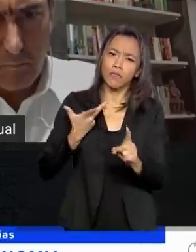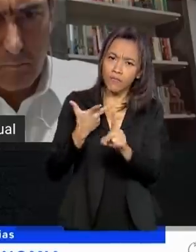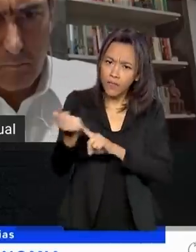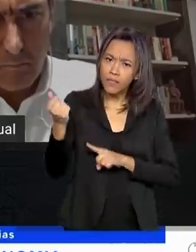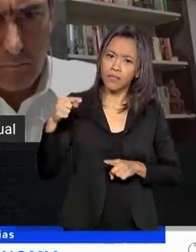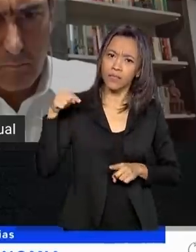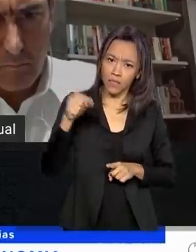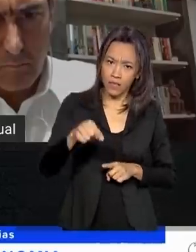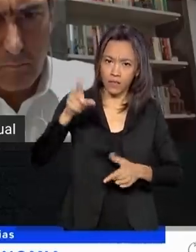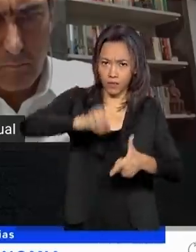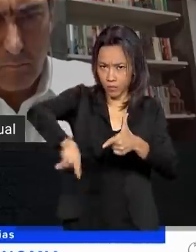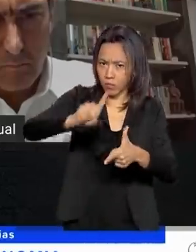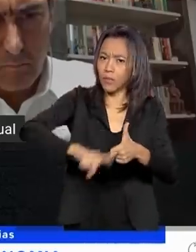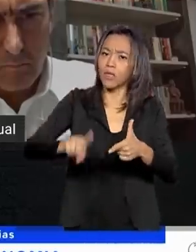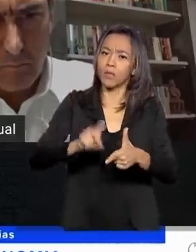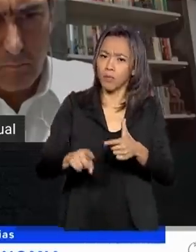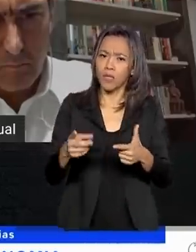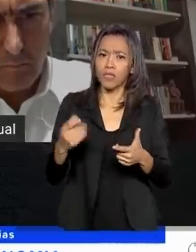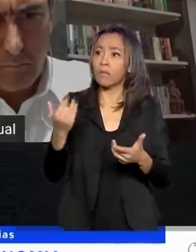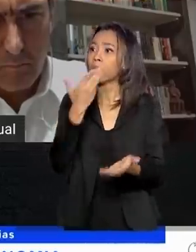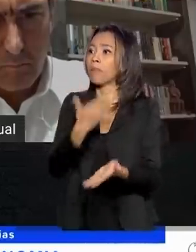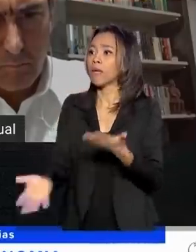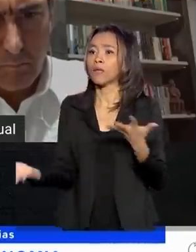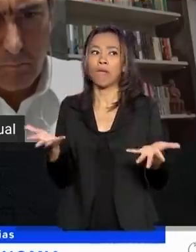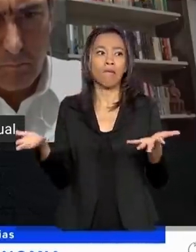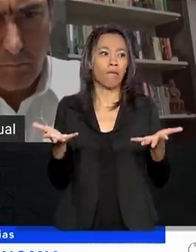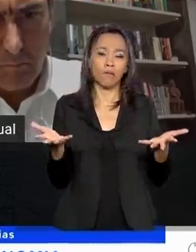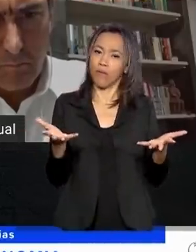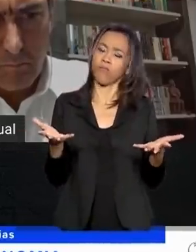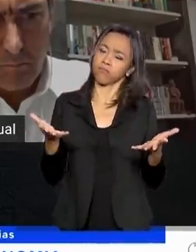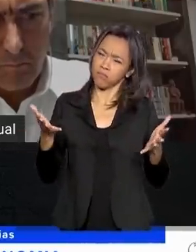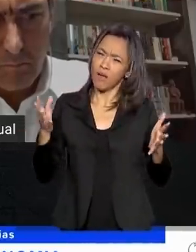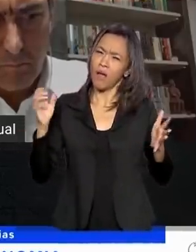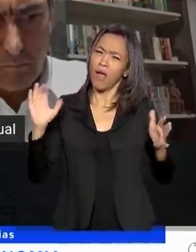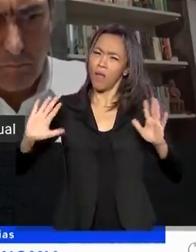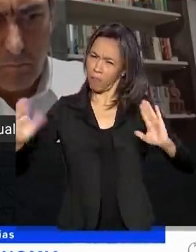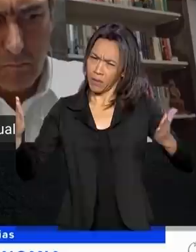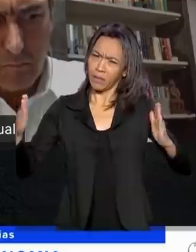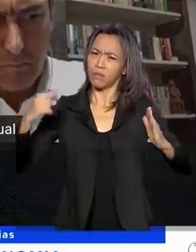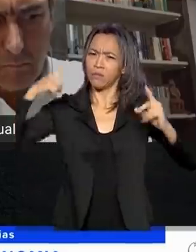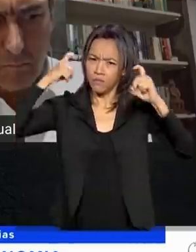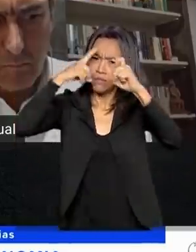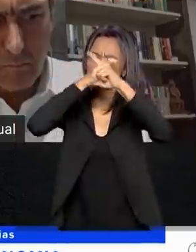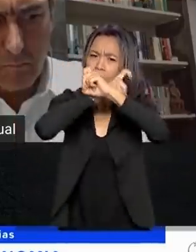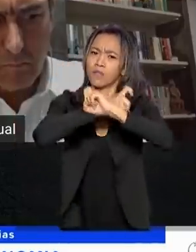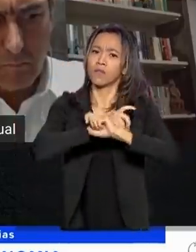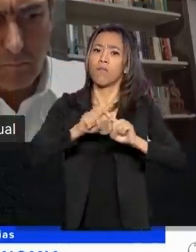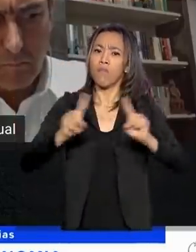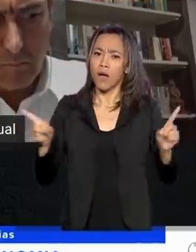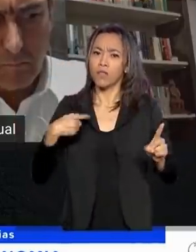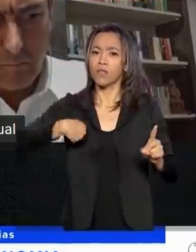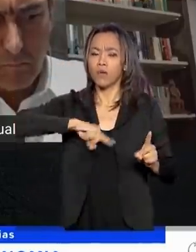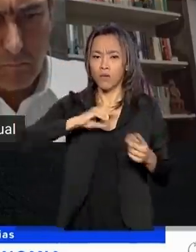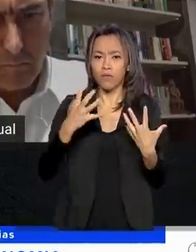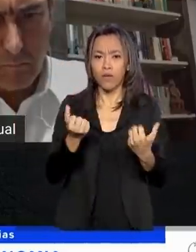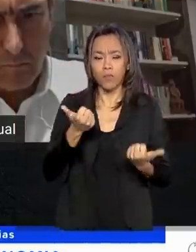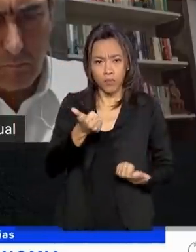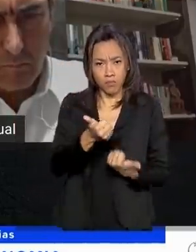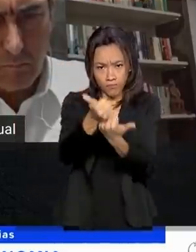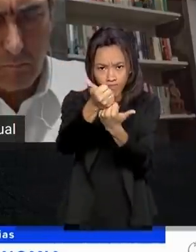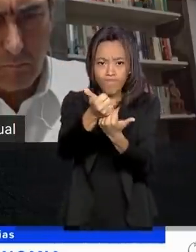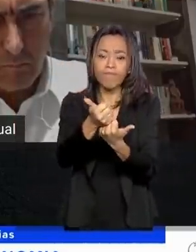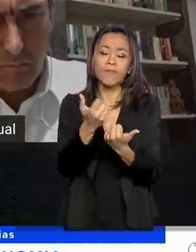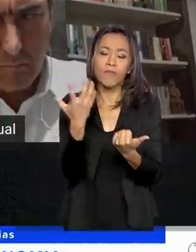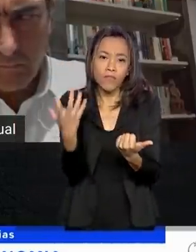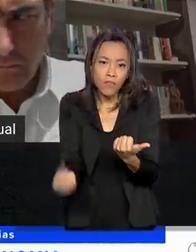perder a bússola, sem perder o norte. São tempos difíceis, mas nós vamos colaborar, nós vamos